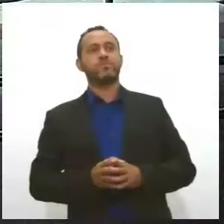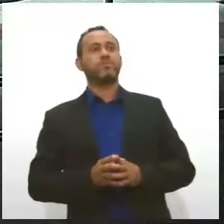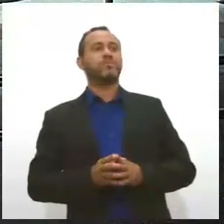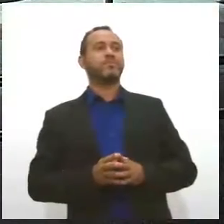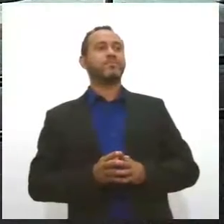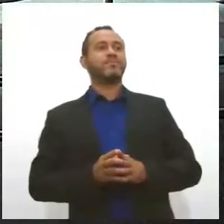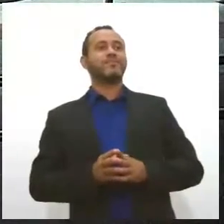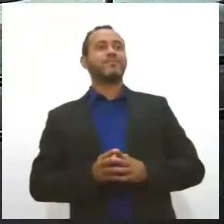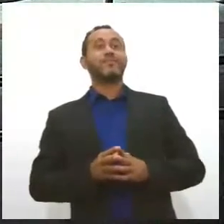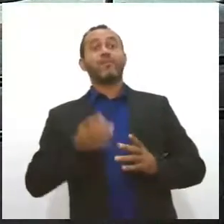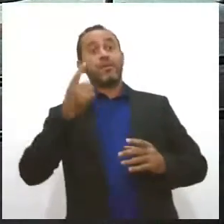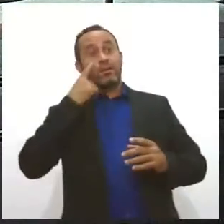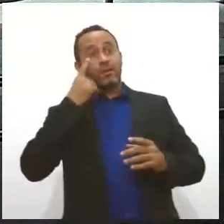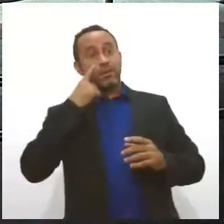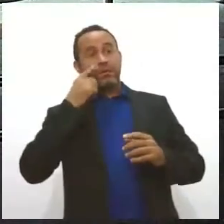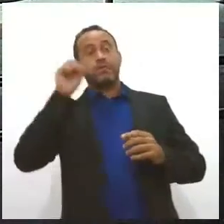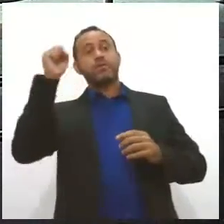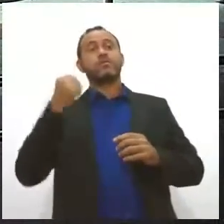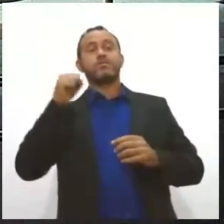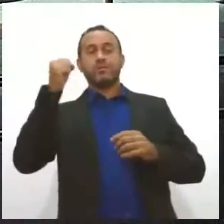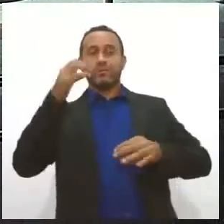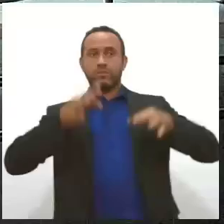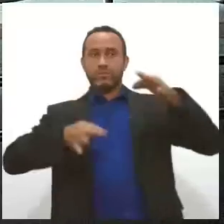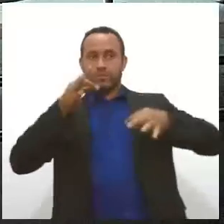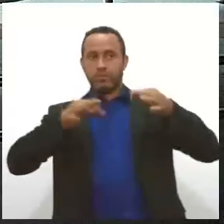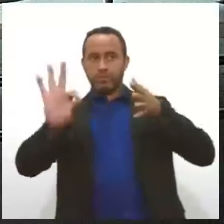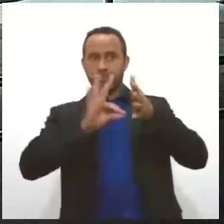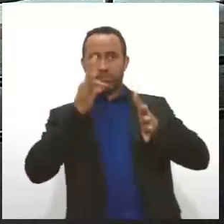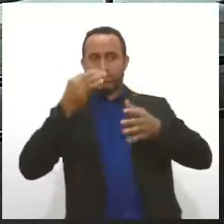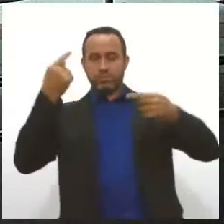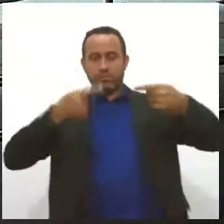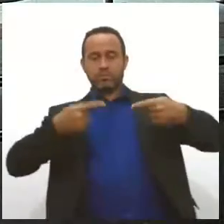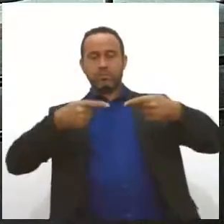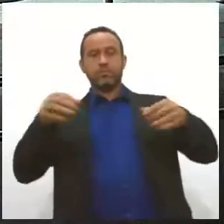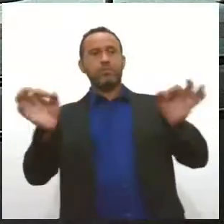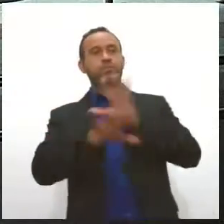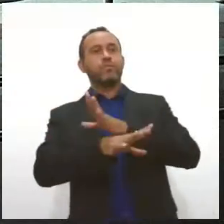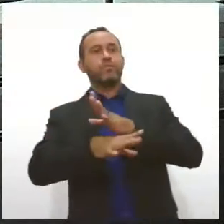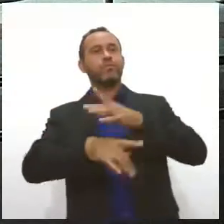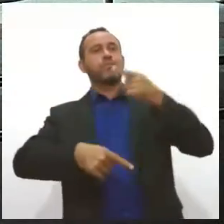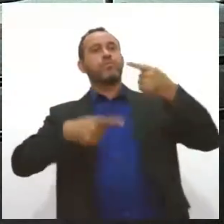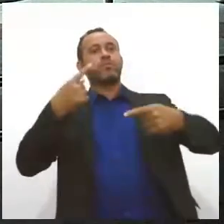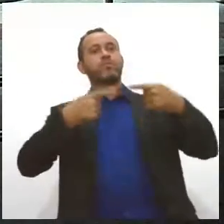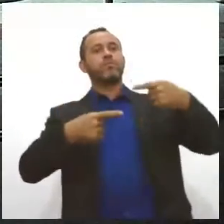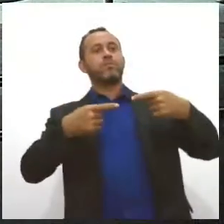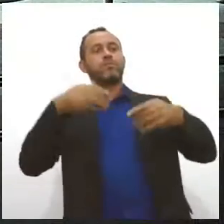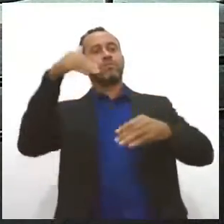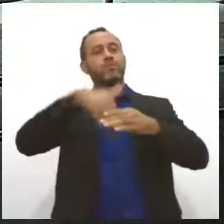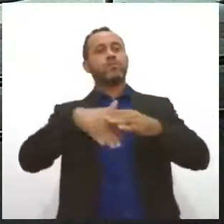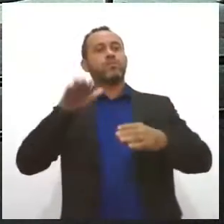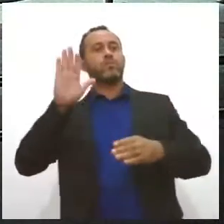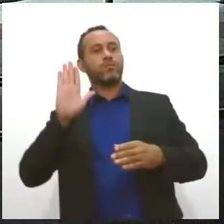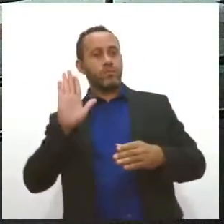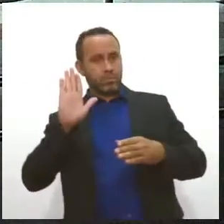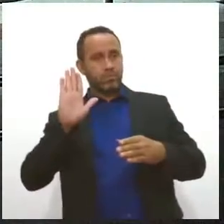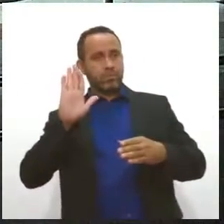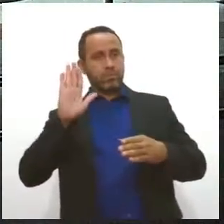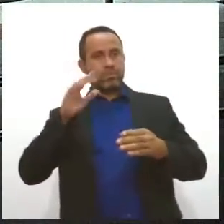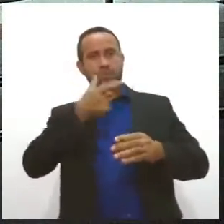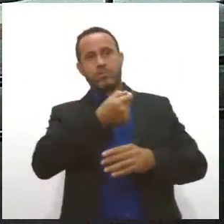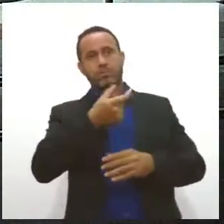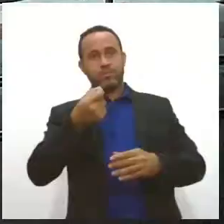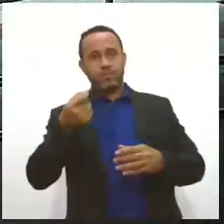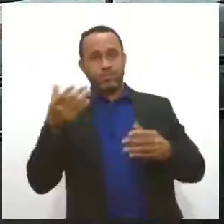E olha, em Sergipe, o Tribunal Superior Eleitoral finalizou o julgamento dos pedidos de candidaturas para as eleições 2020.